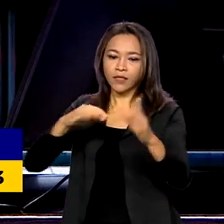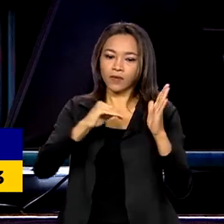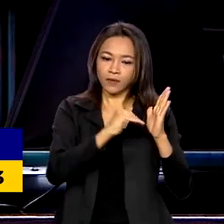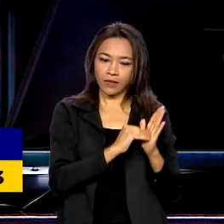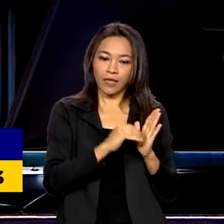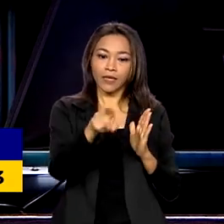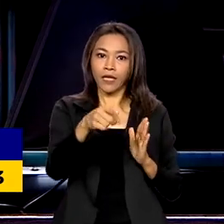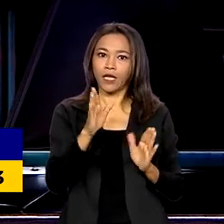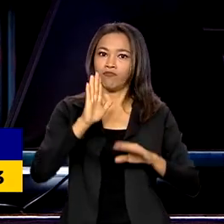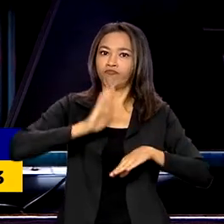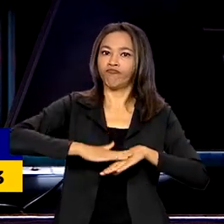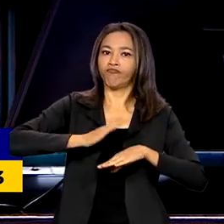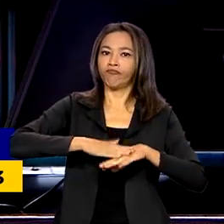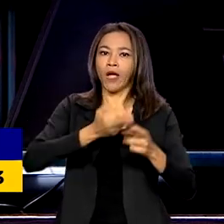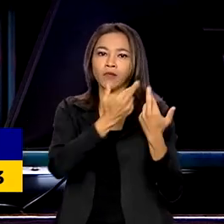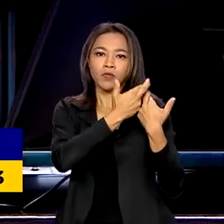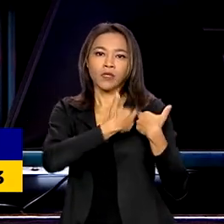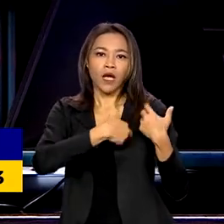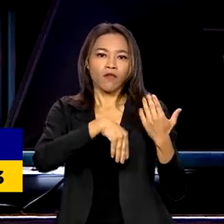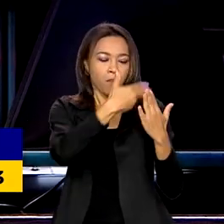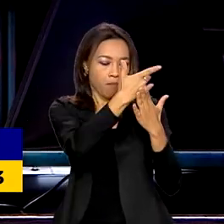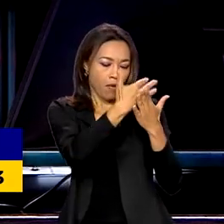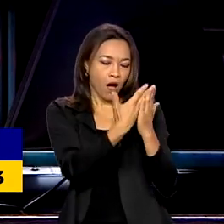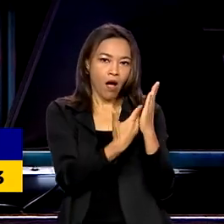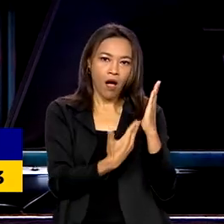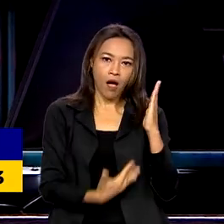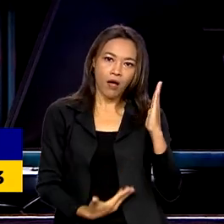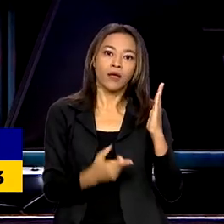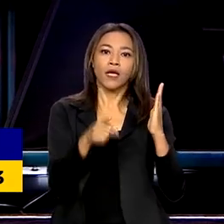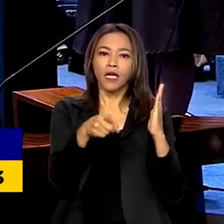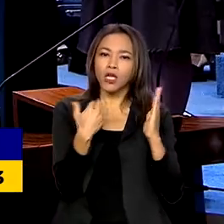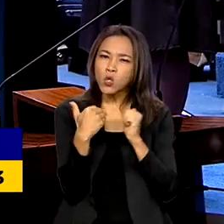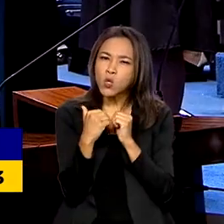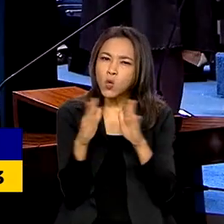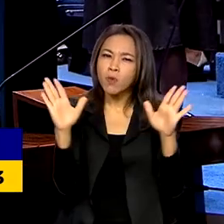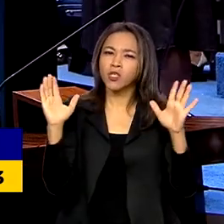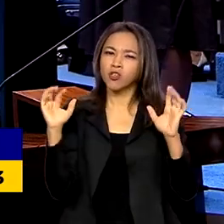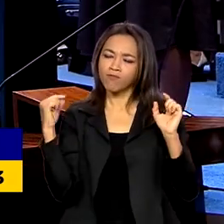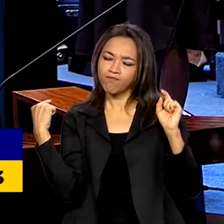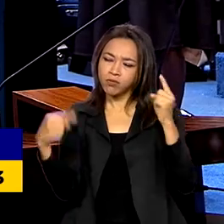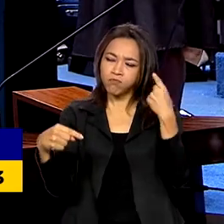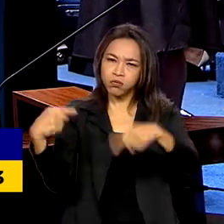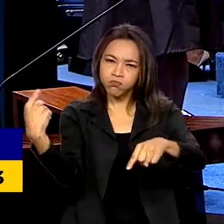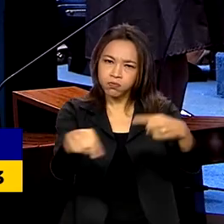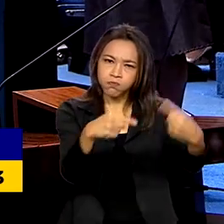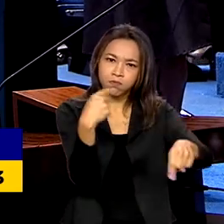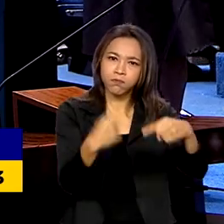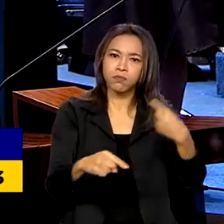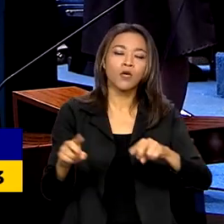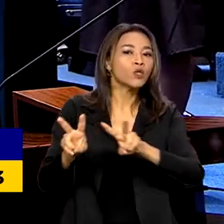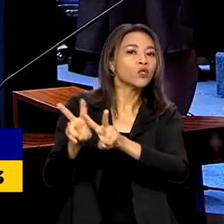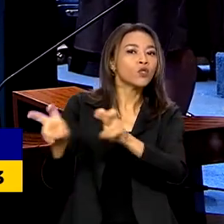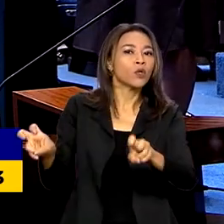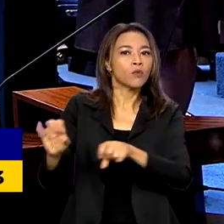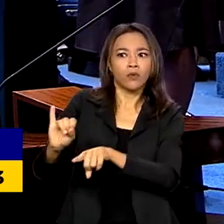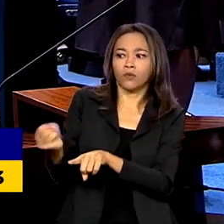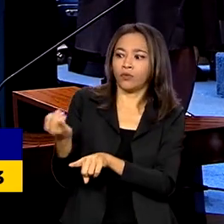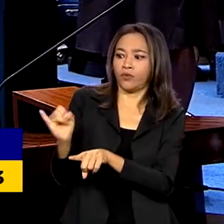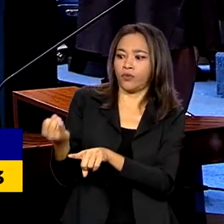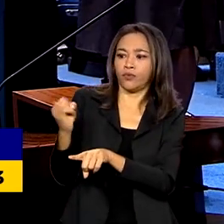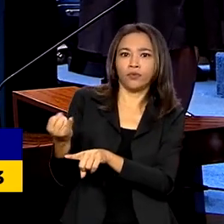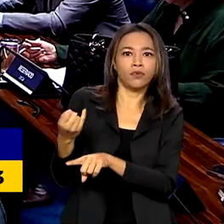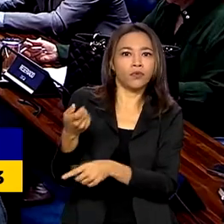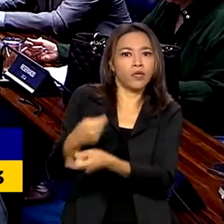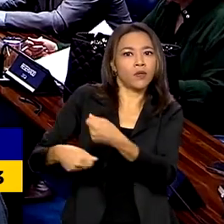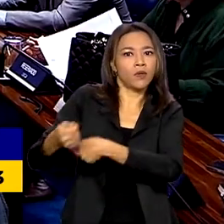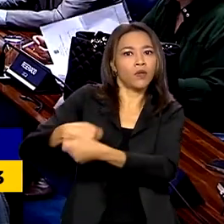do requerimento que promoveu o debate, iniciou a discussão com críticas à atual taxa de juros básicos da economia